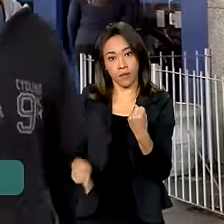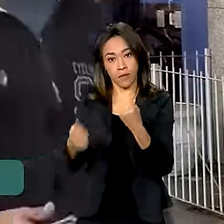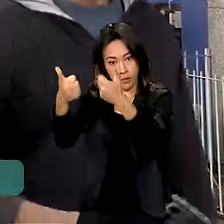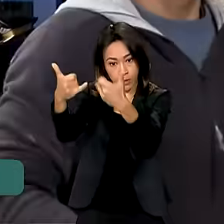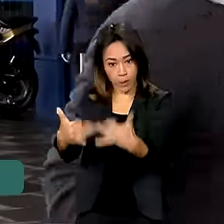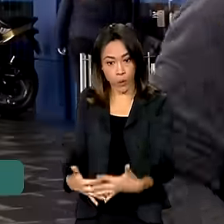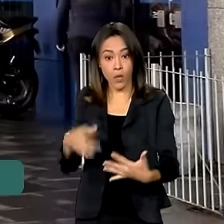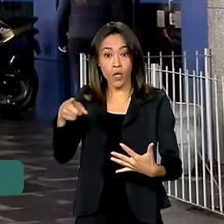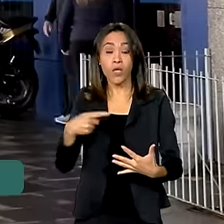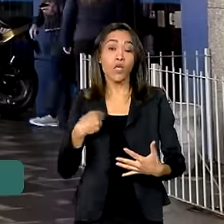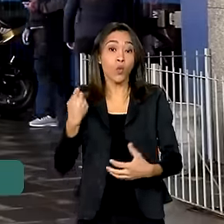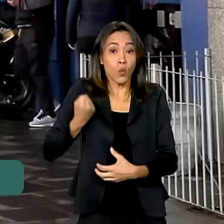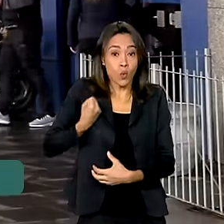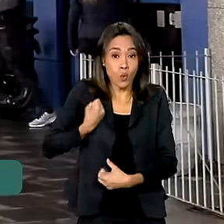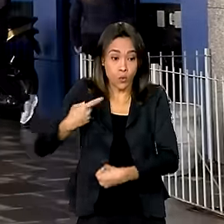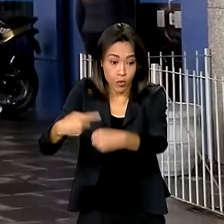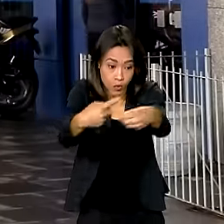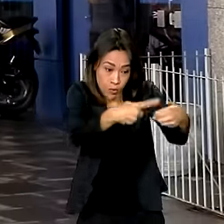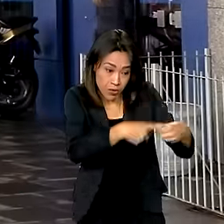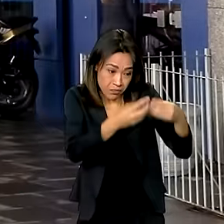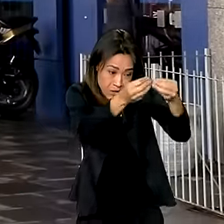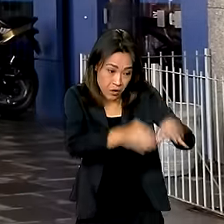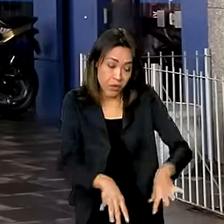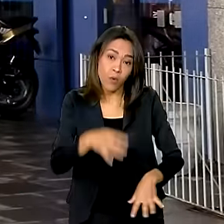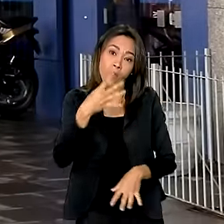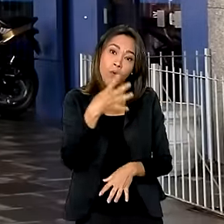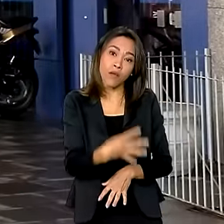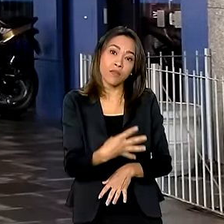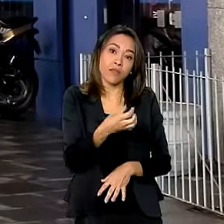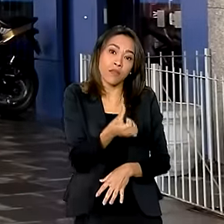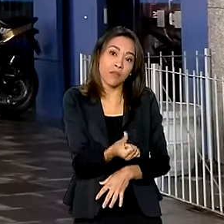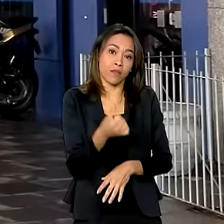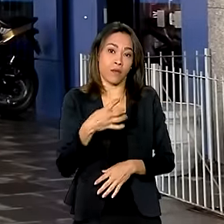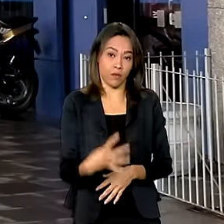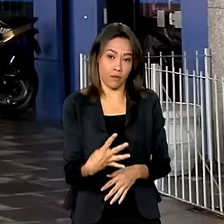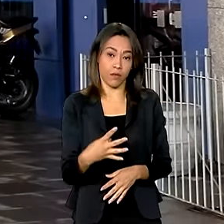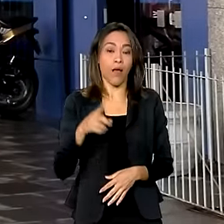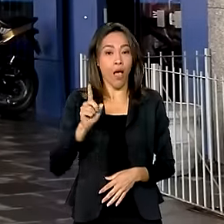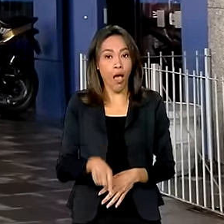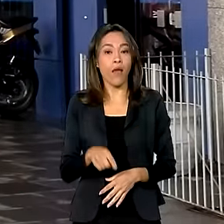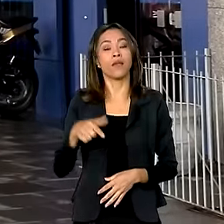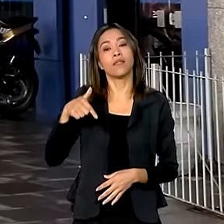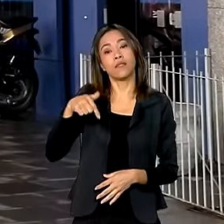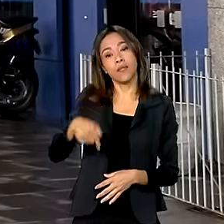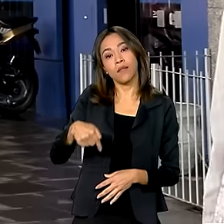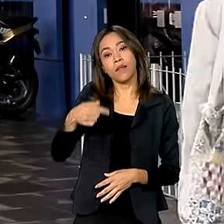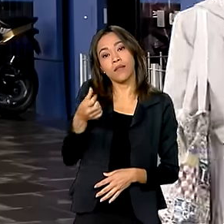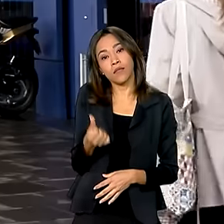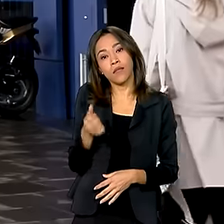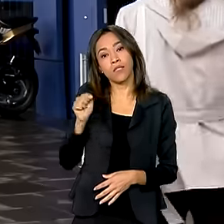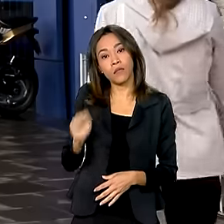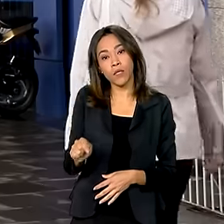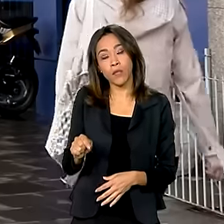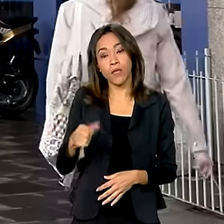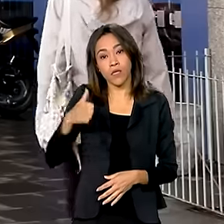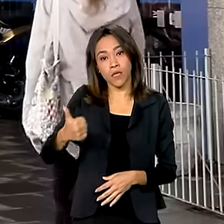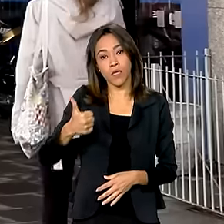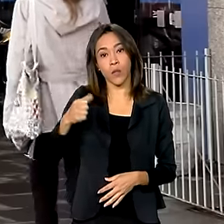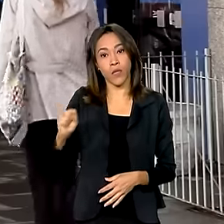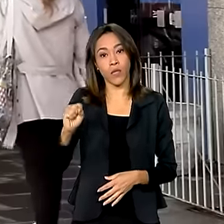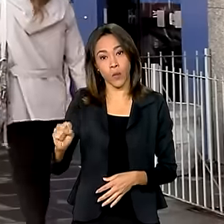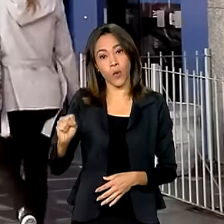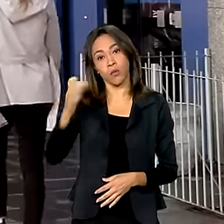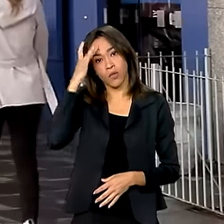afetados no estado é de 464. São 76.188 pessoas